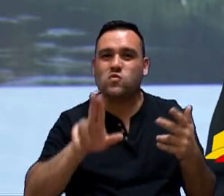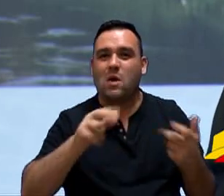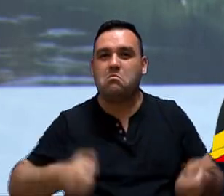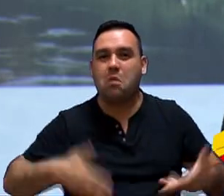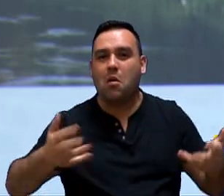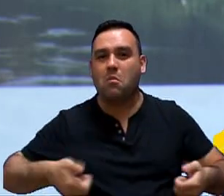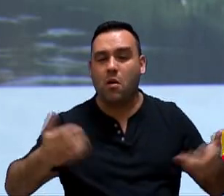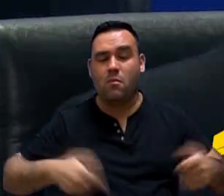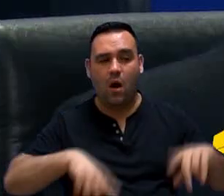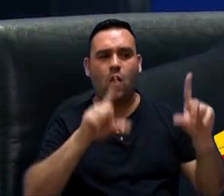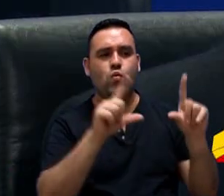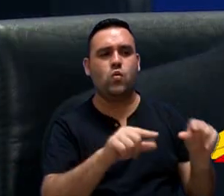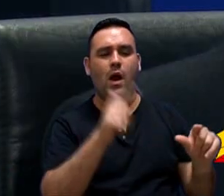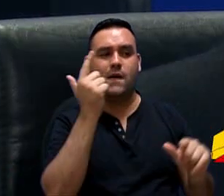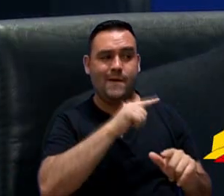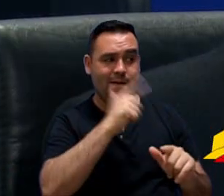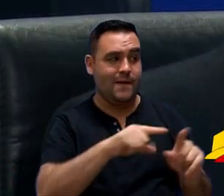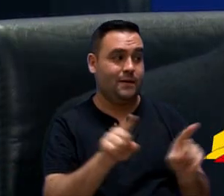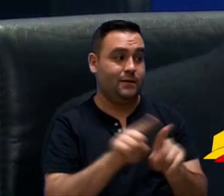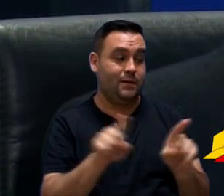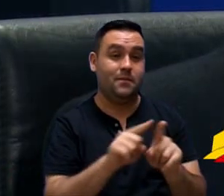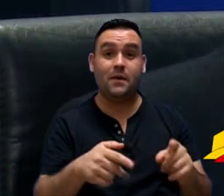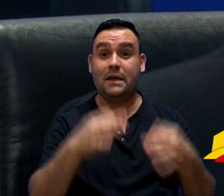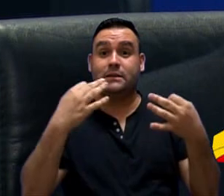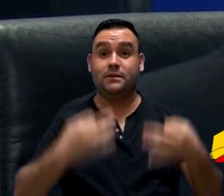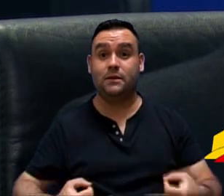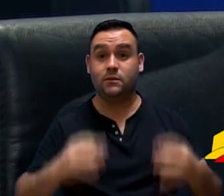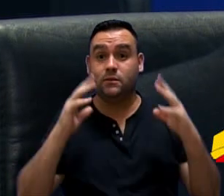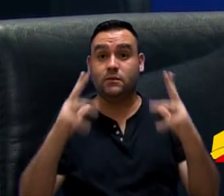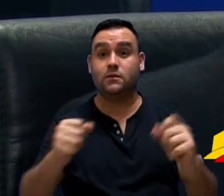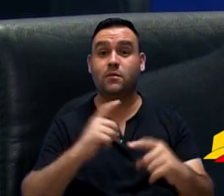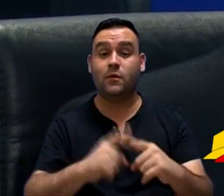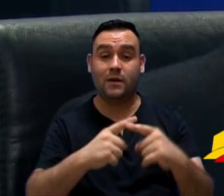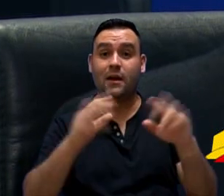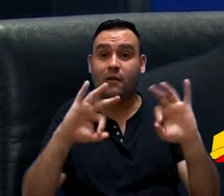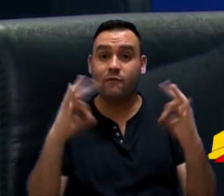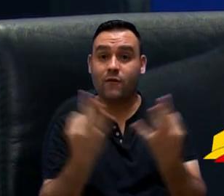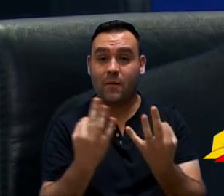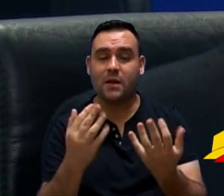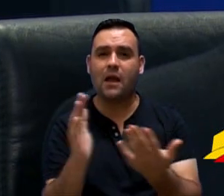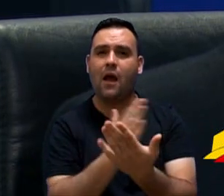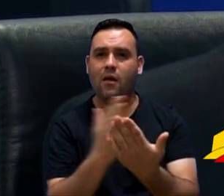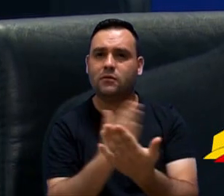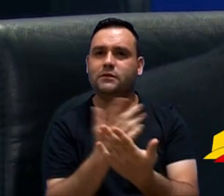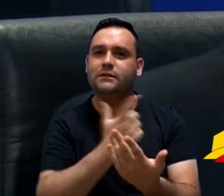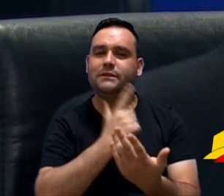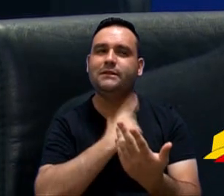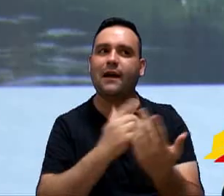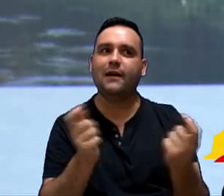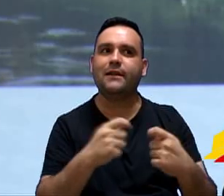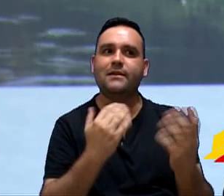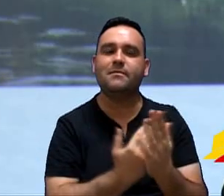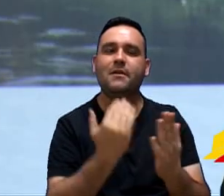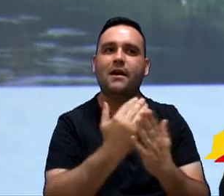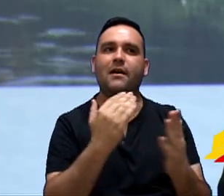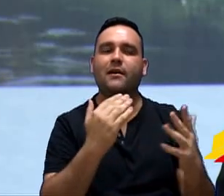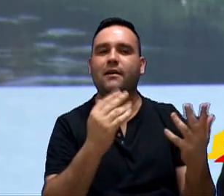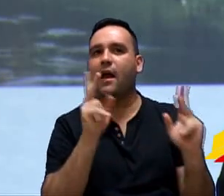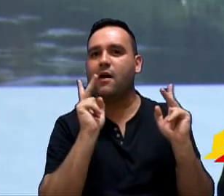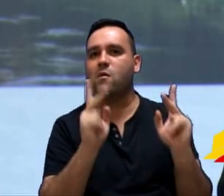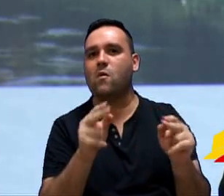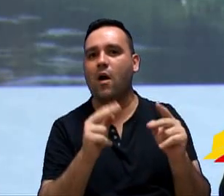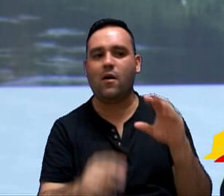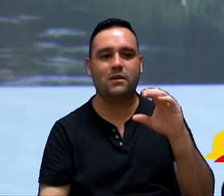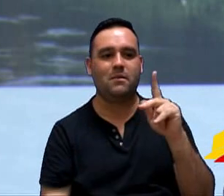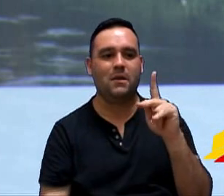água exacerbada que tem nesses locais, vai dar dignidade, porque aquela família, ela vai ter uma fonte de endereço que é igual,